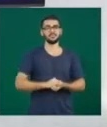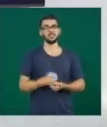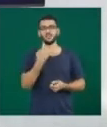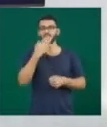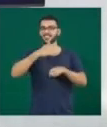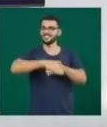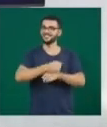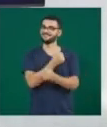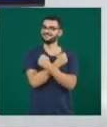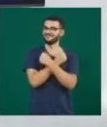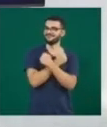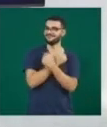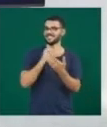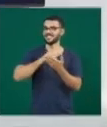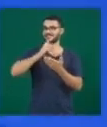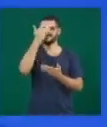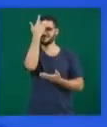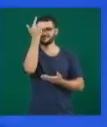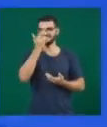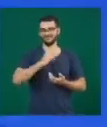você, um abraço e até amanhã.